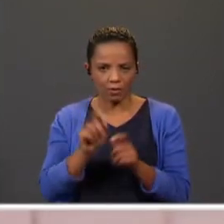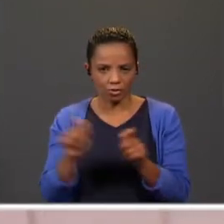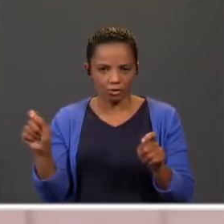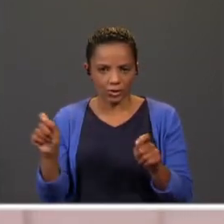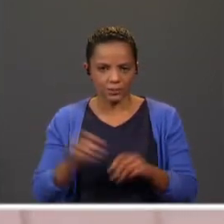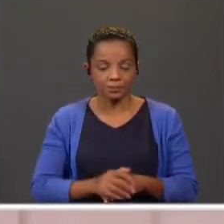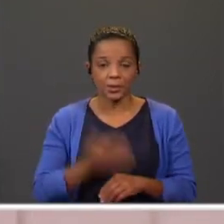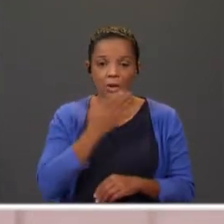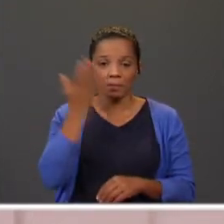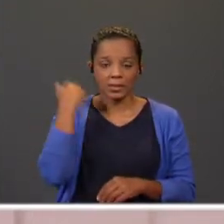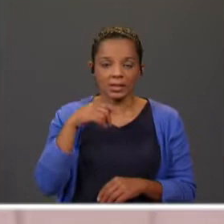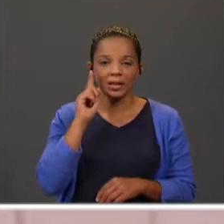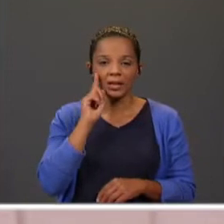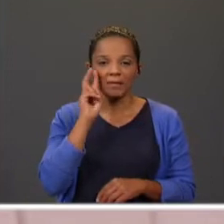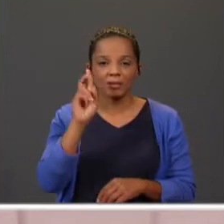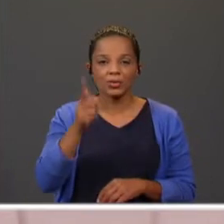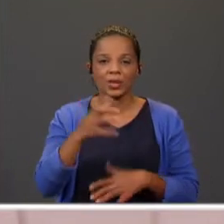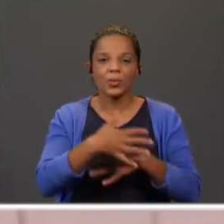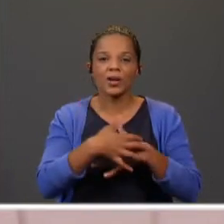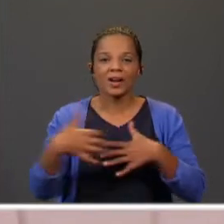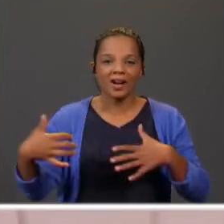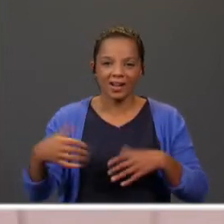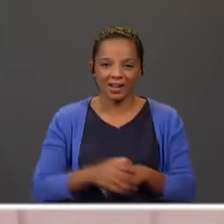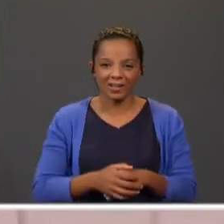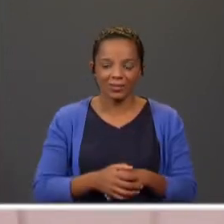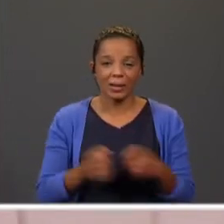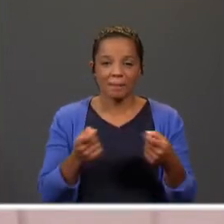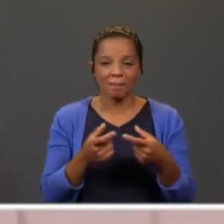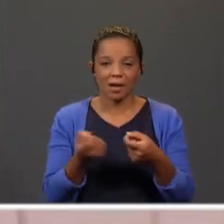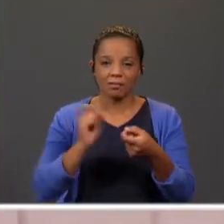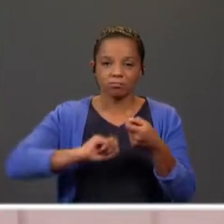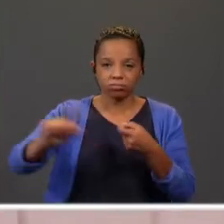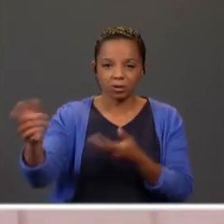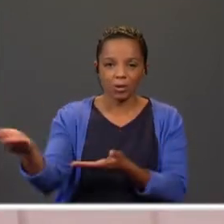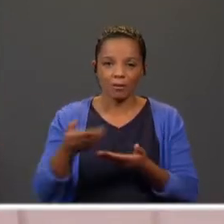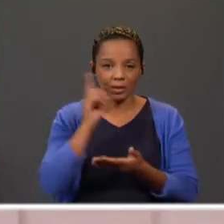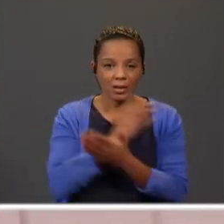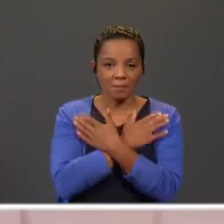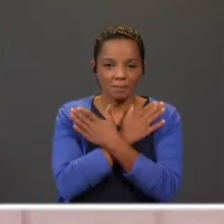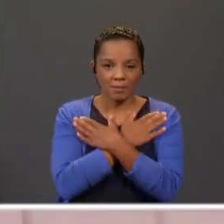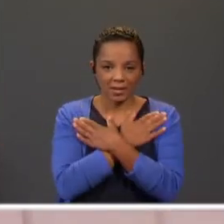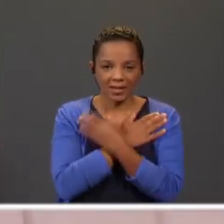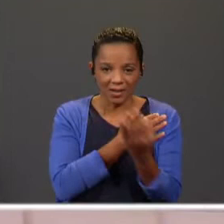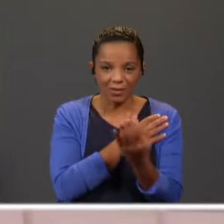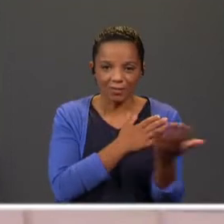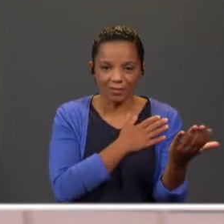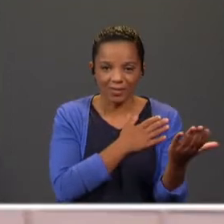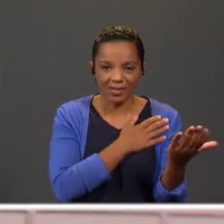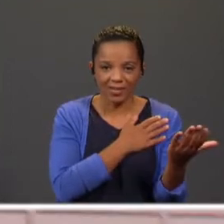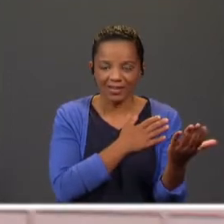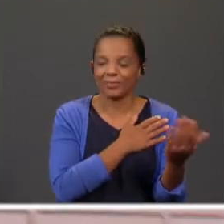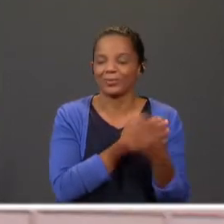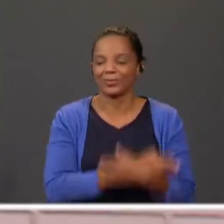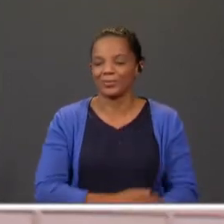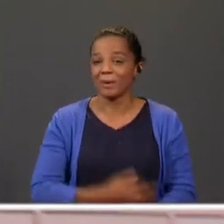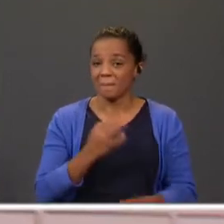inclusivamente o gato Ulisses que enviou um convite por e-mail para a sua amiga. Não foi? Aquilo